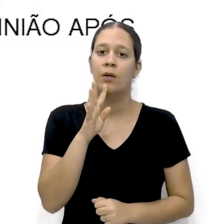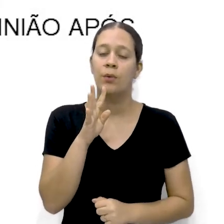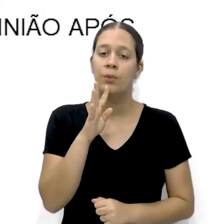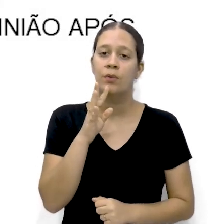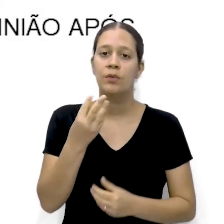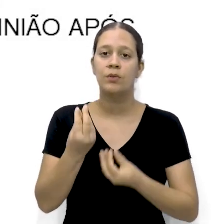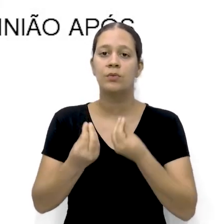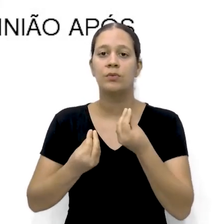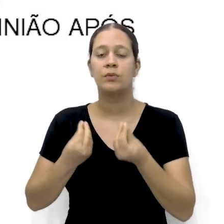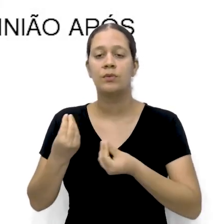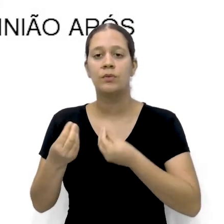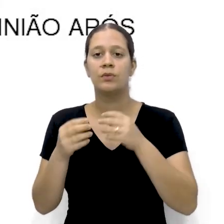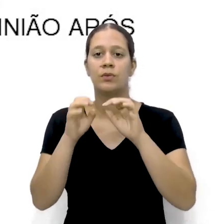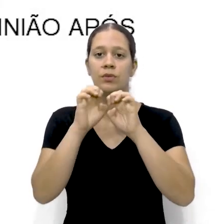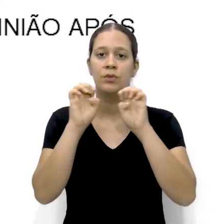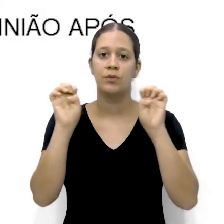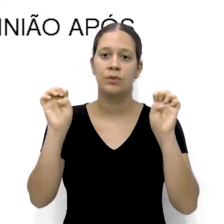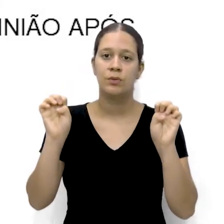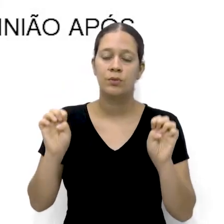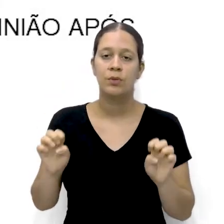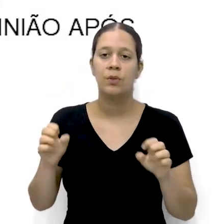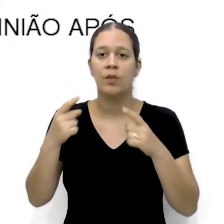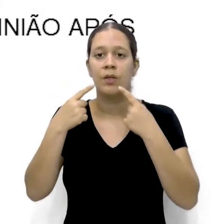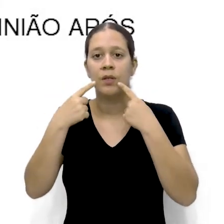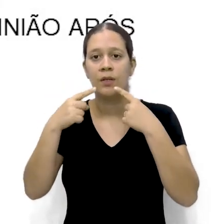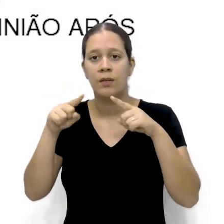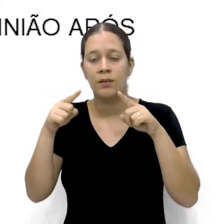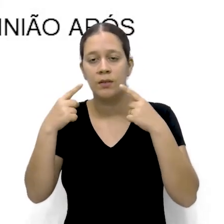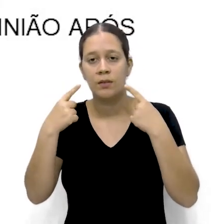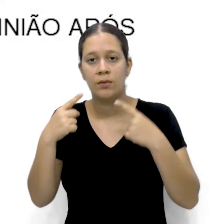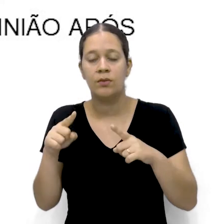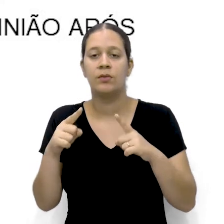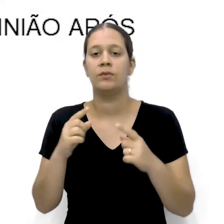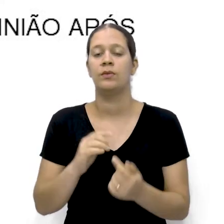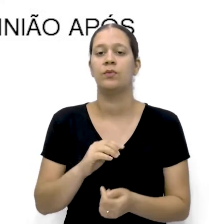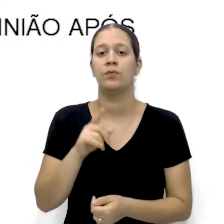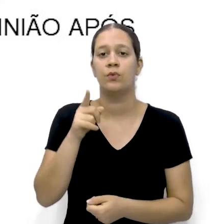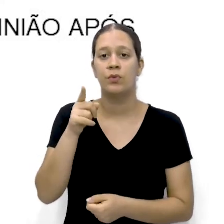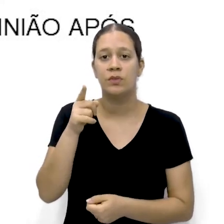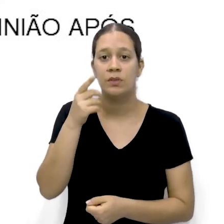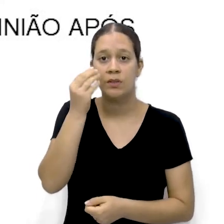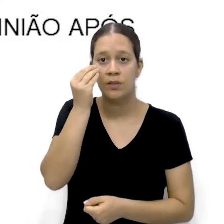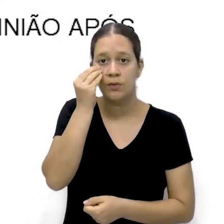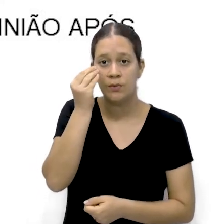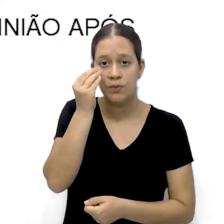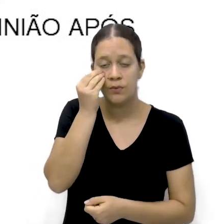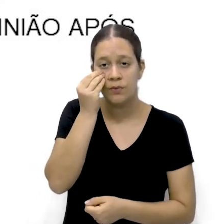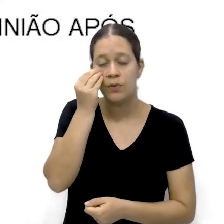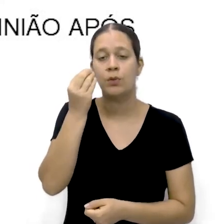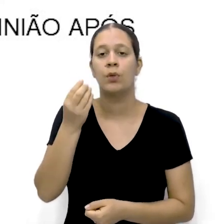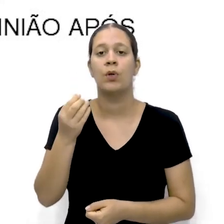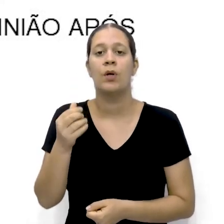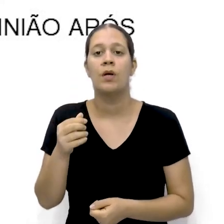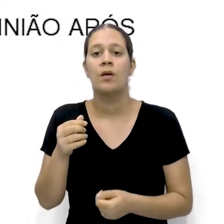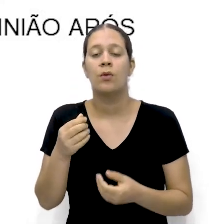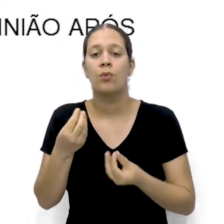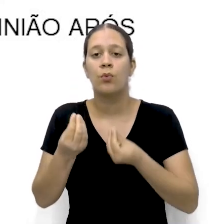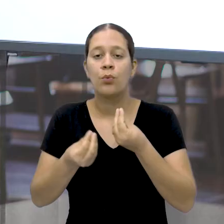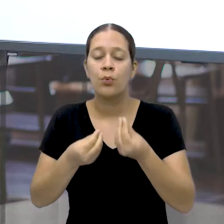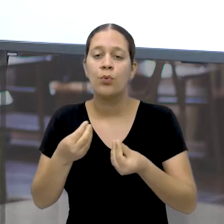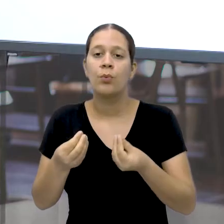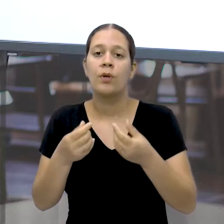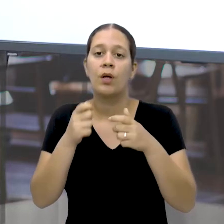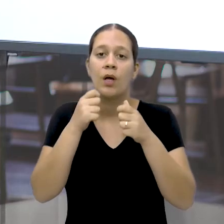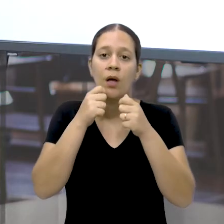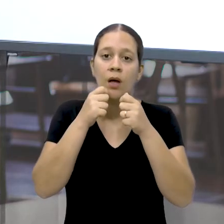Como se estrutura Uma carta De reclamação Tá? Vocês viram Como a Luciméria Ela argumentou E como argumentou